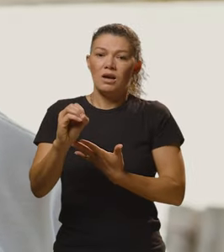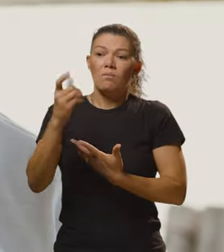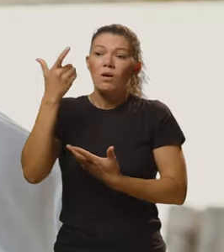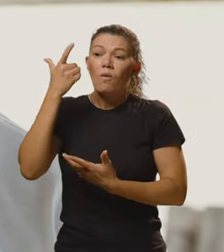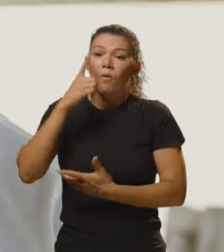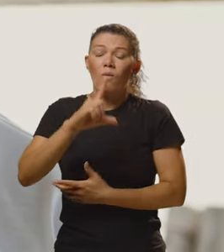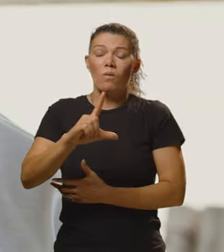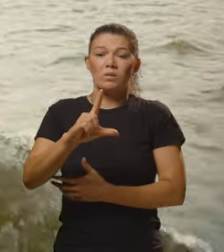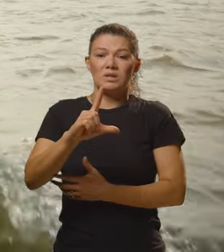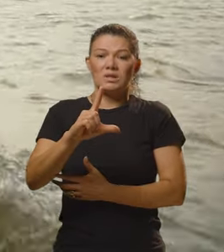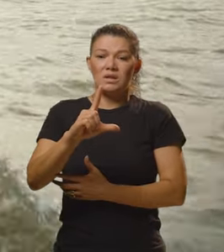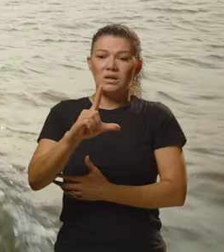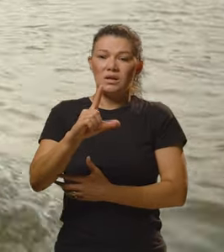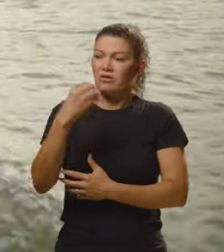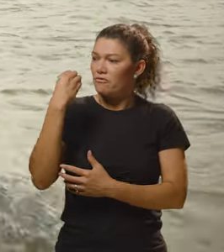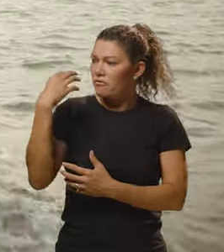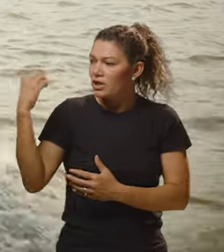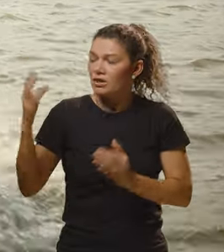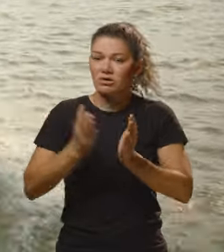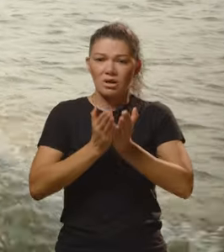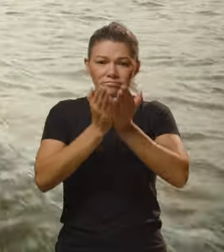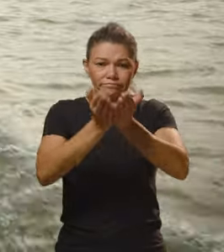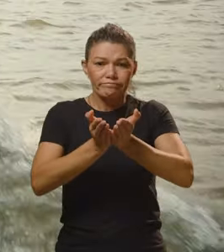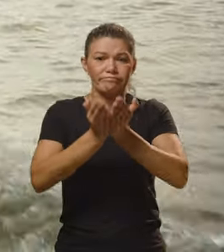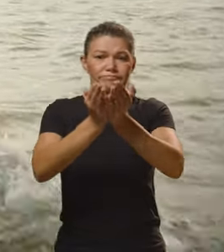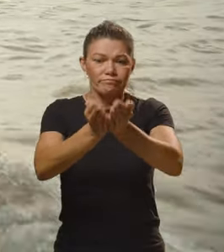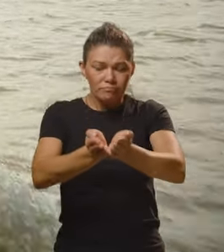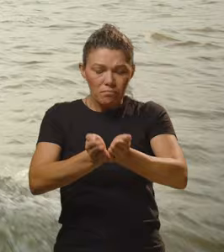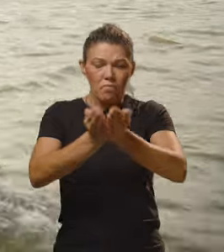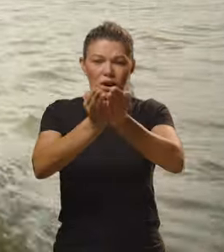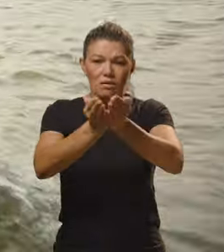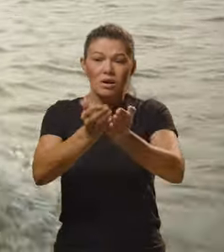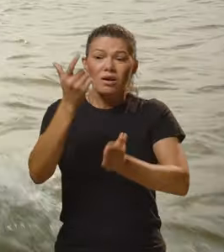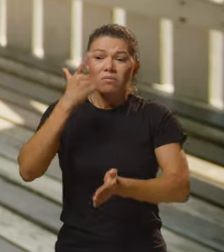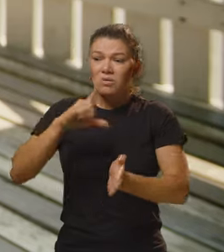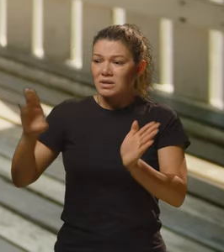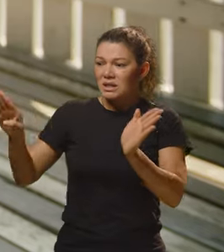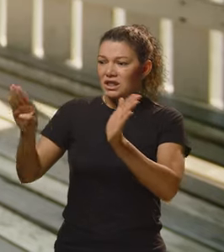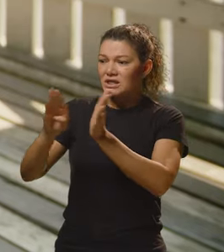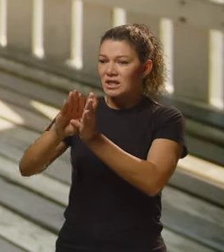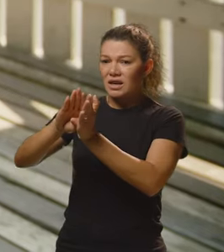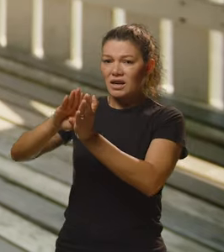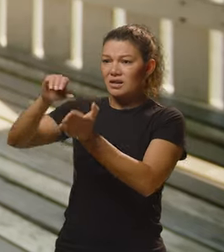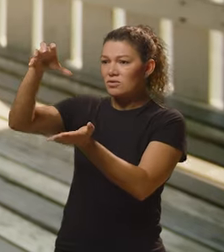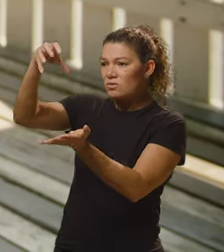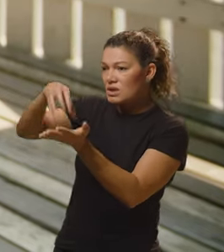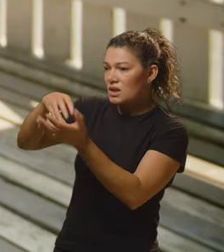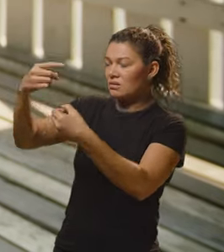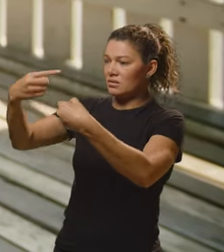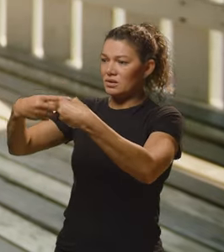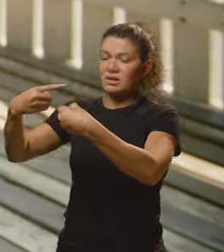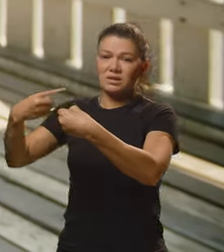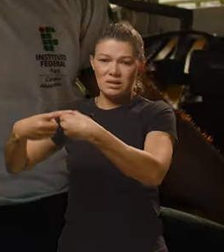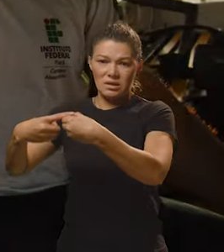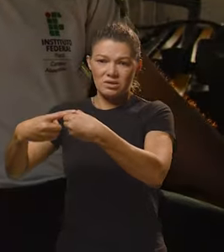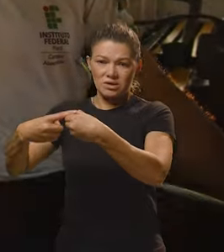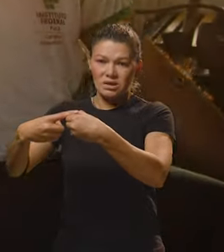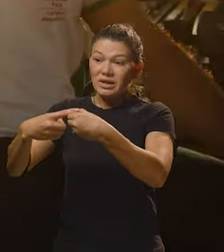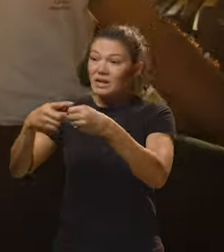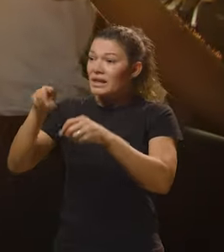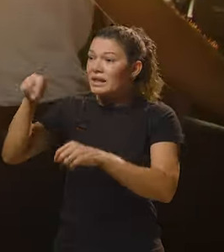para poder fazer o deslocamento de rabeta, para poder chegar até o centro da cidade